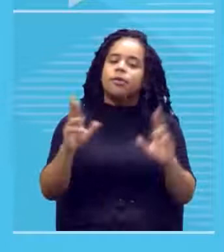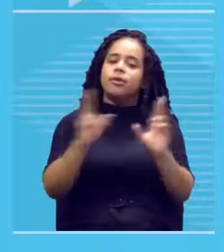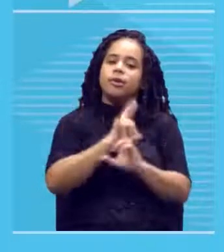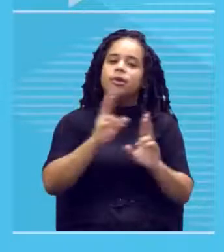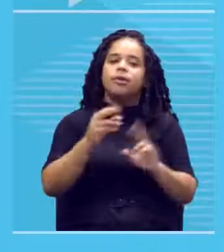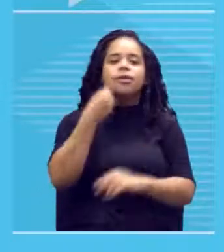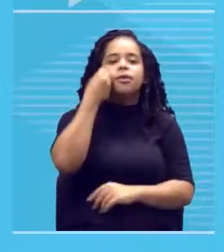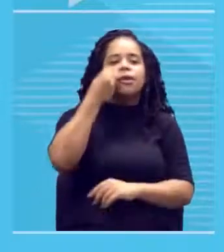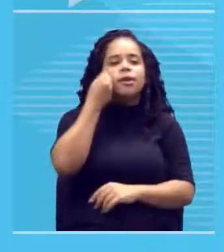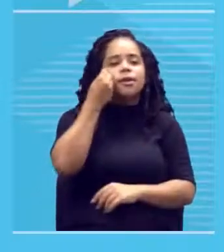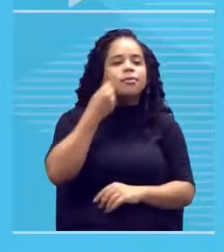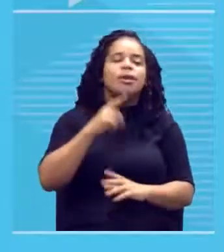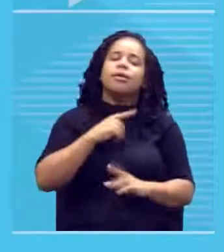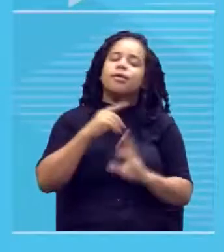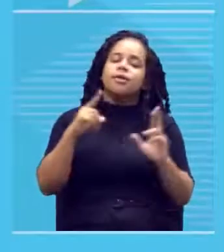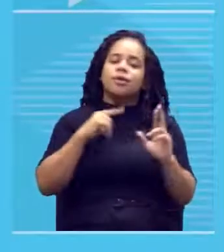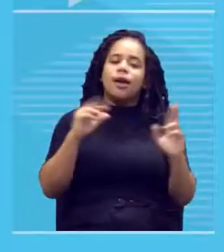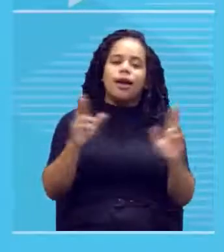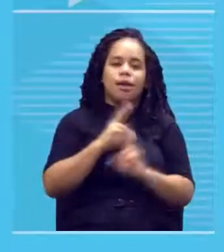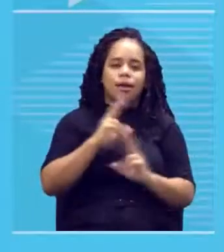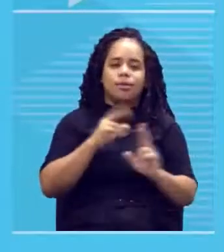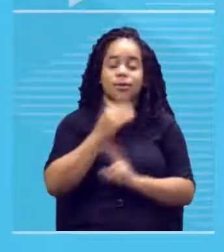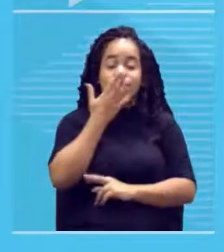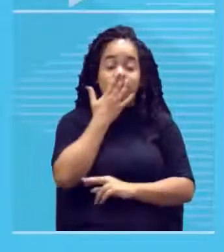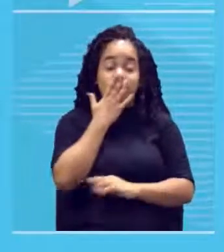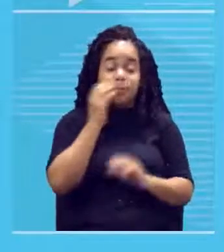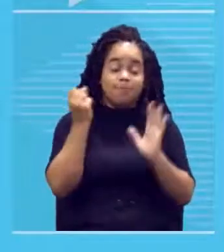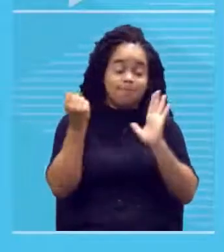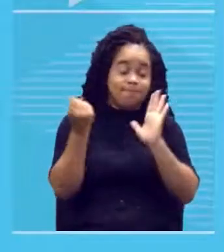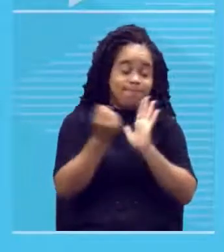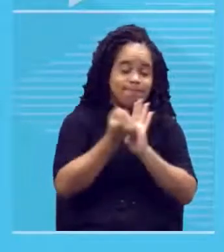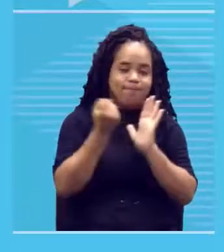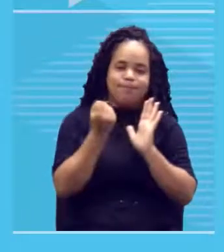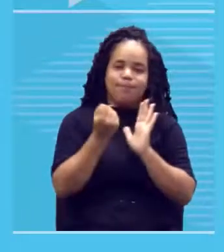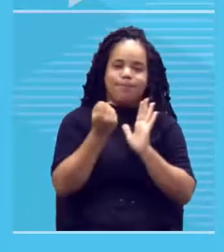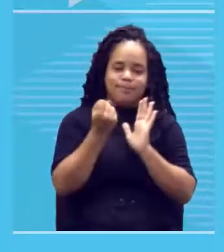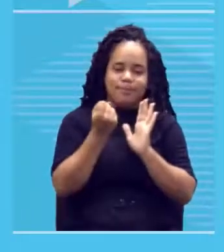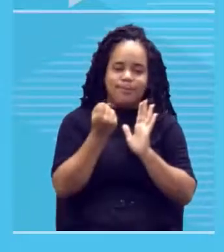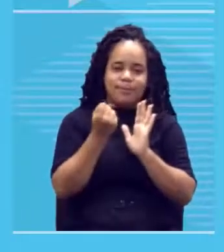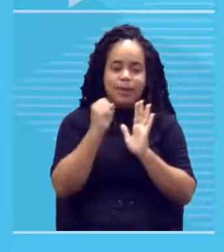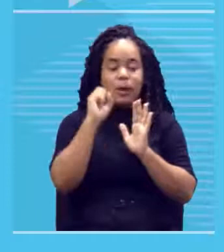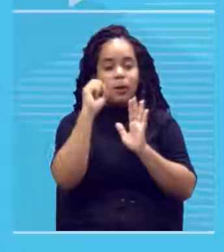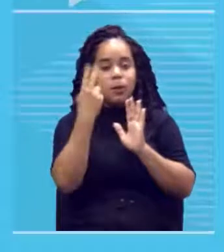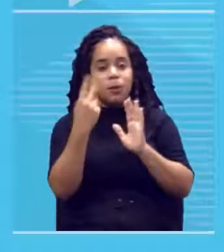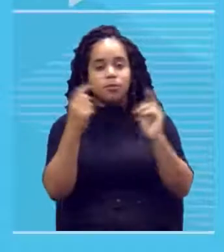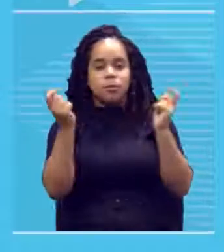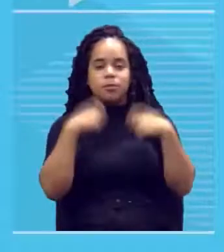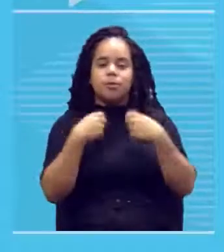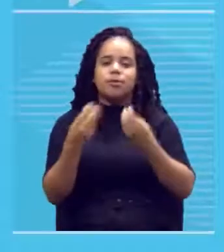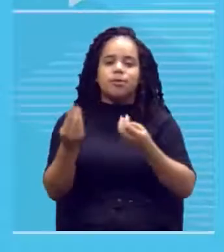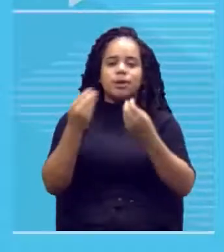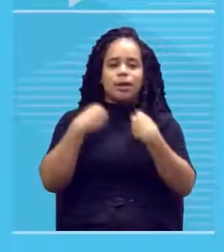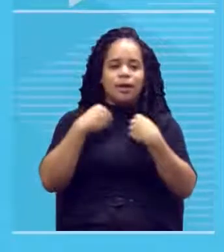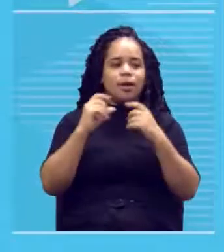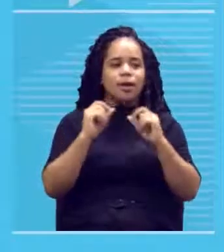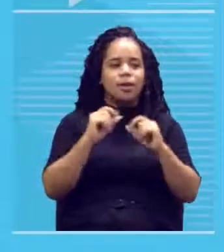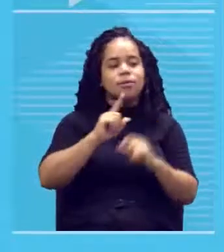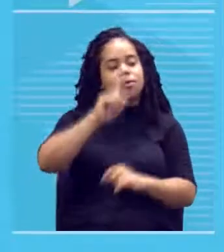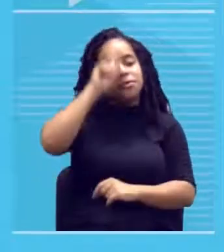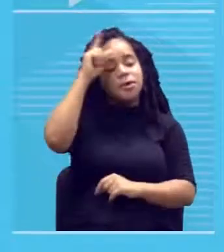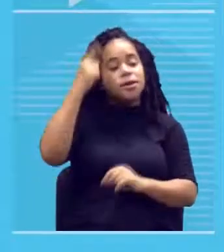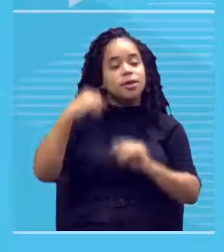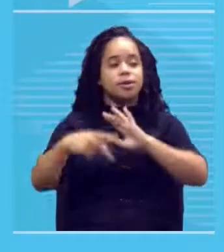profunda que ela tem com aquela cor, que ela teve, que a marcou ou que construiu nela a ideia de